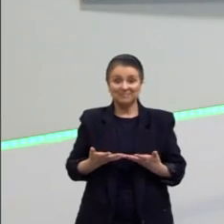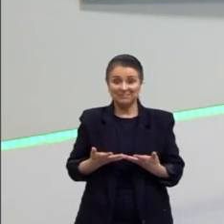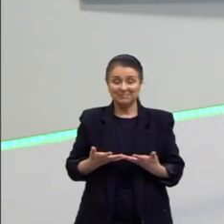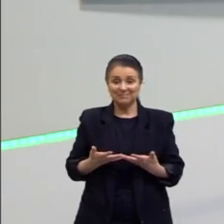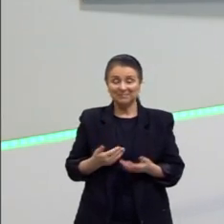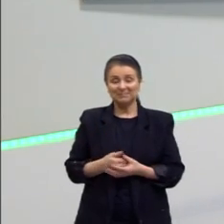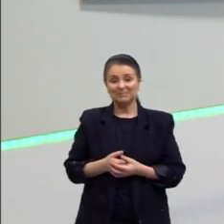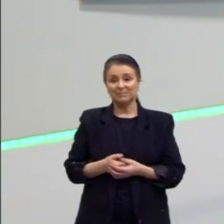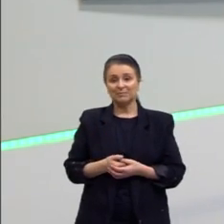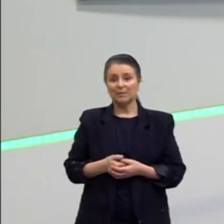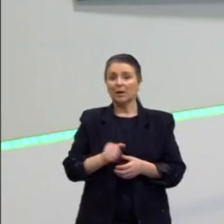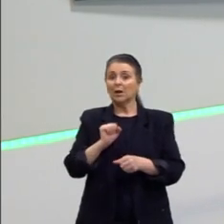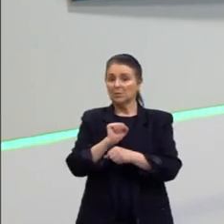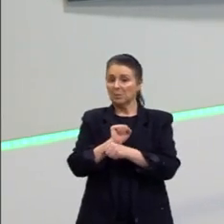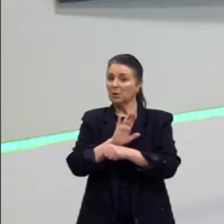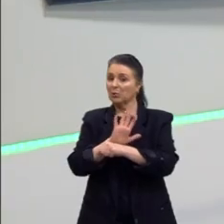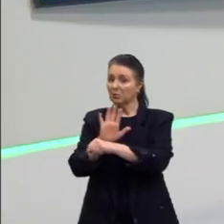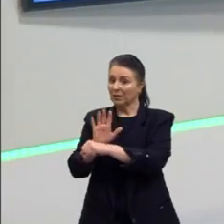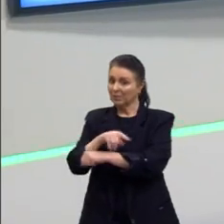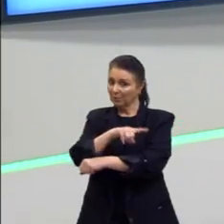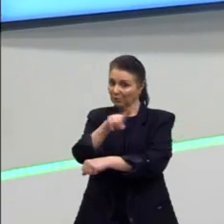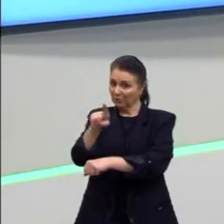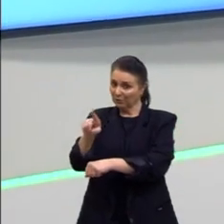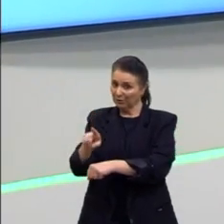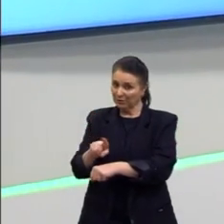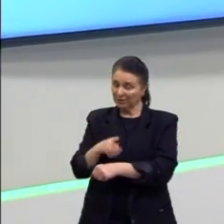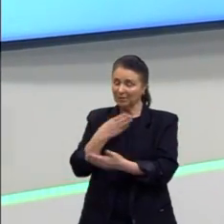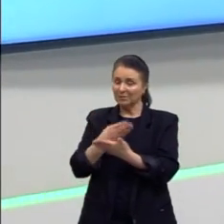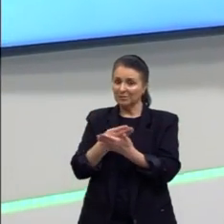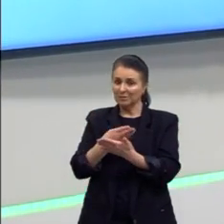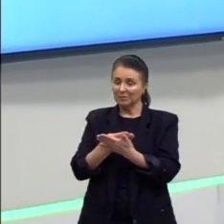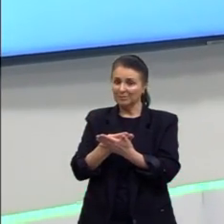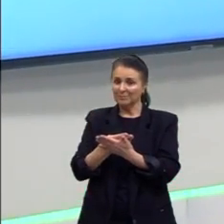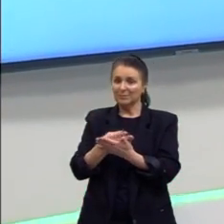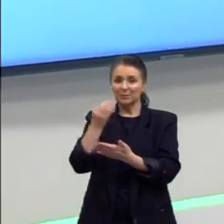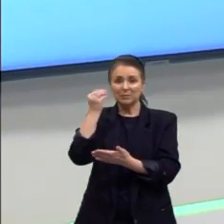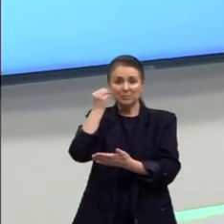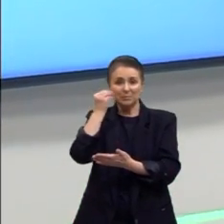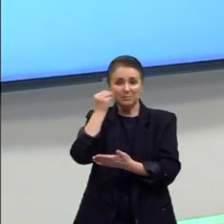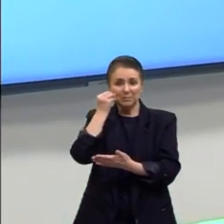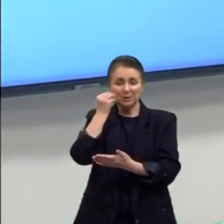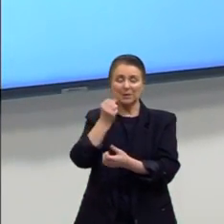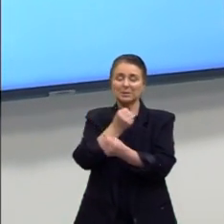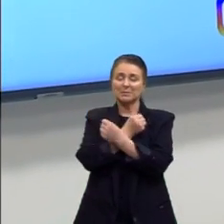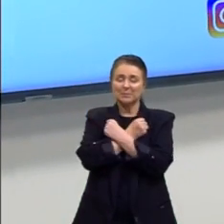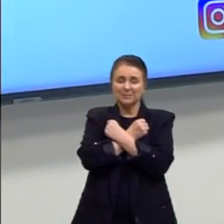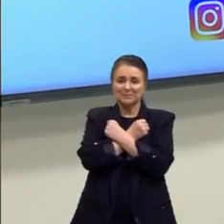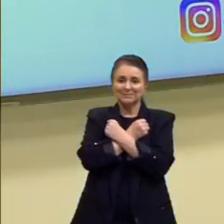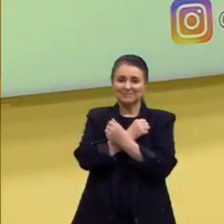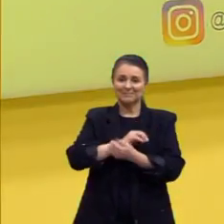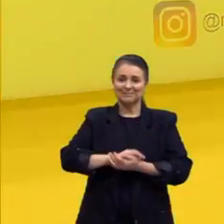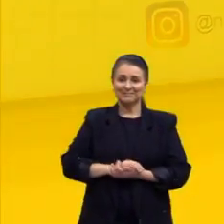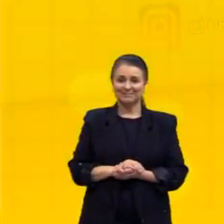espero ter ajudado vocês mais um pouquinho nos estudos. Um beijo e um forte abraço!